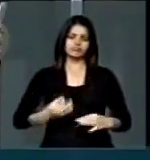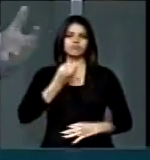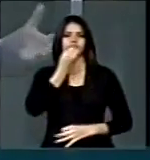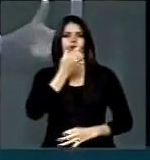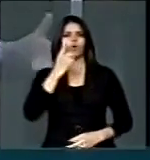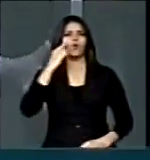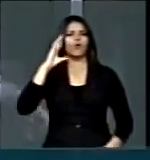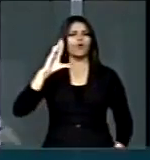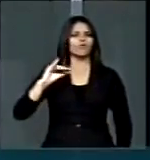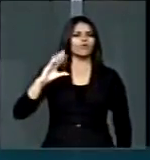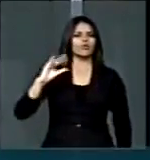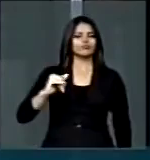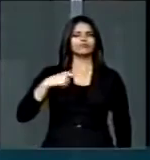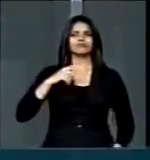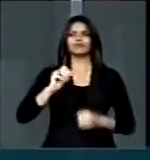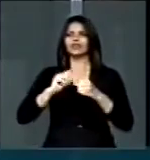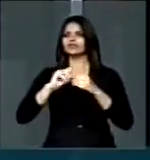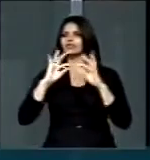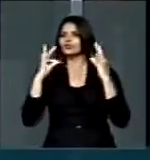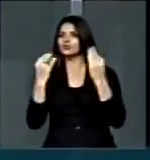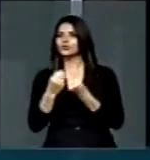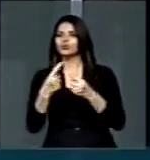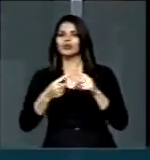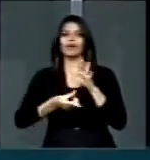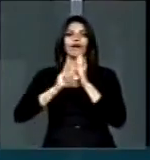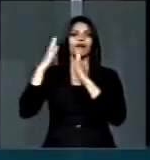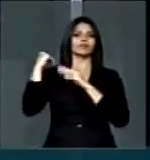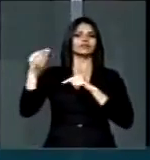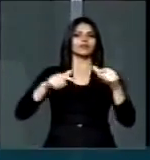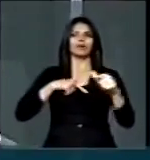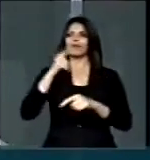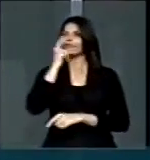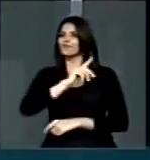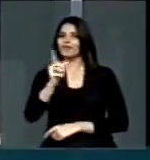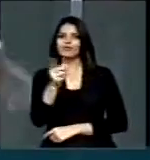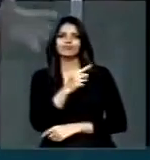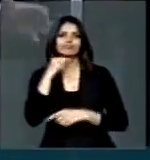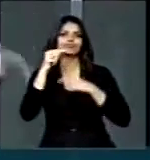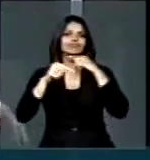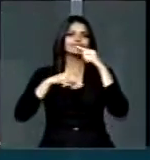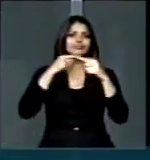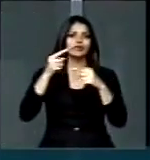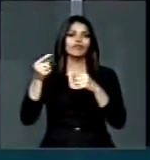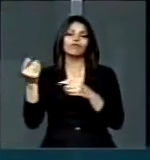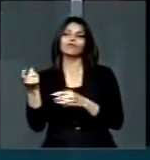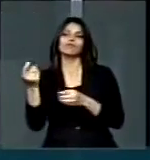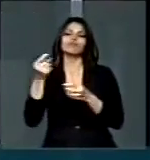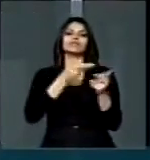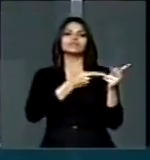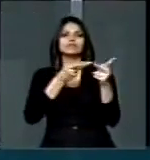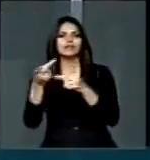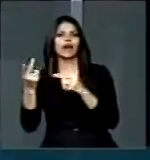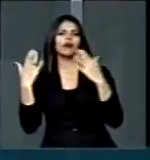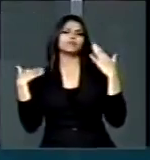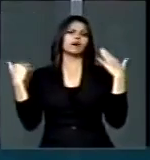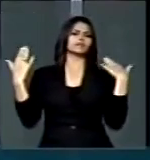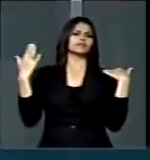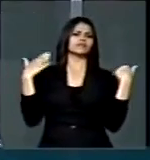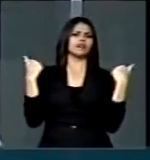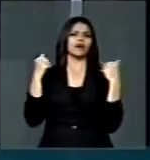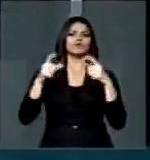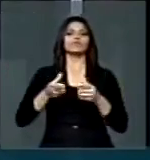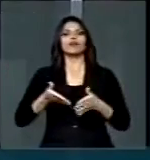fazer o que não conseguiu fazer enquanto trabalhava, retornar para sua terra natal, passear. Só que a realidade